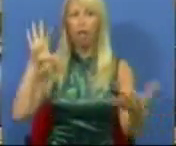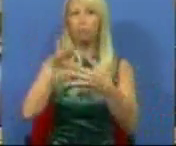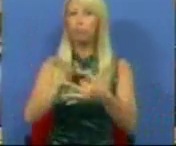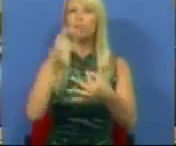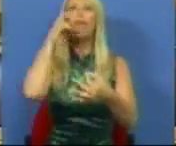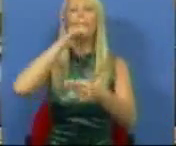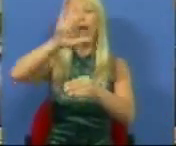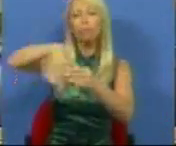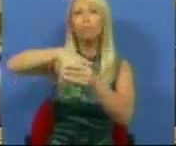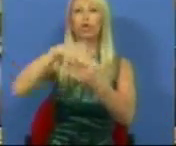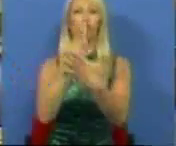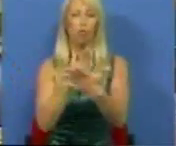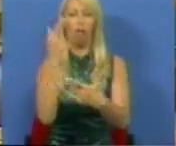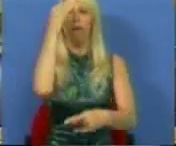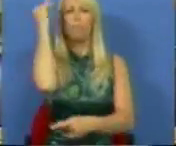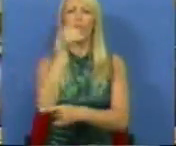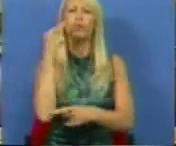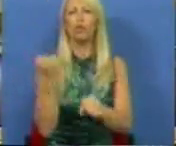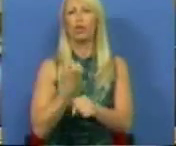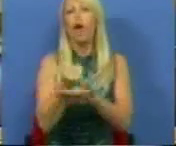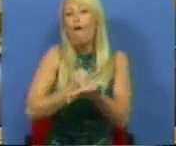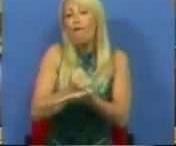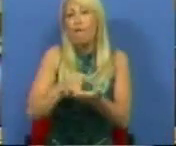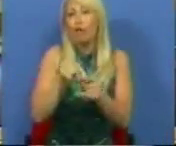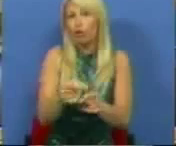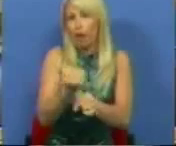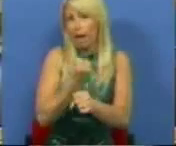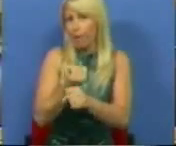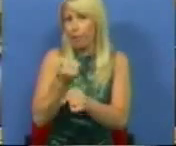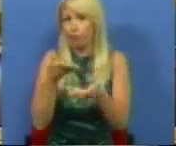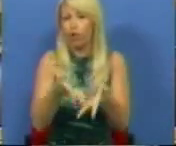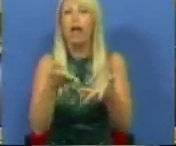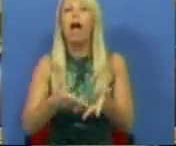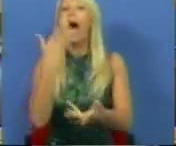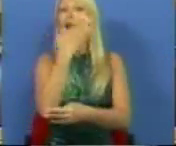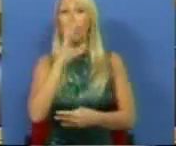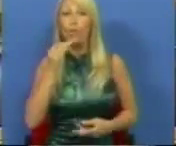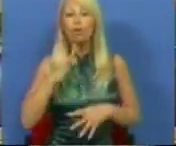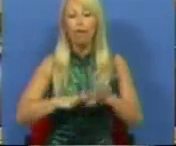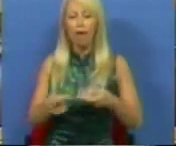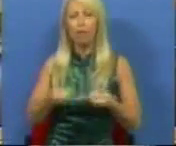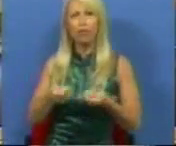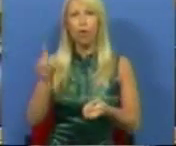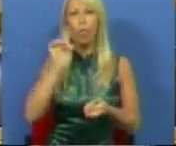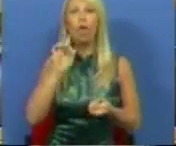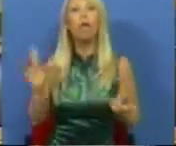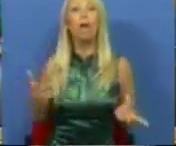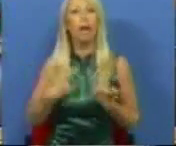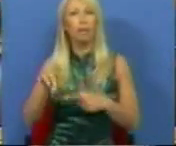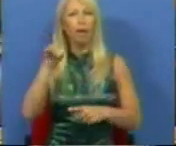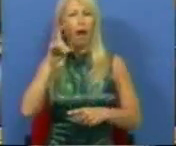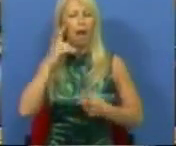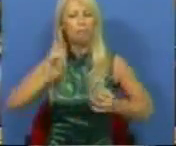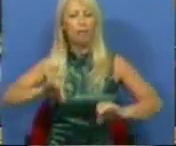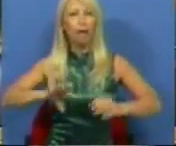escola, com os professores, com os funcionários, com os alunos, que gera uma gestão de qualidade, que permite prevenir problemas e